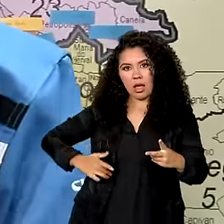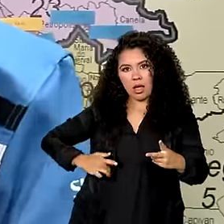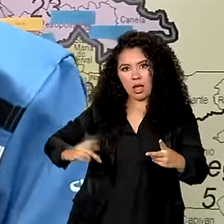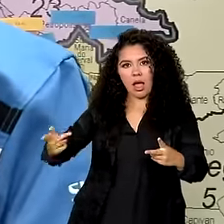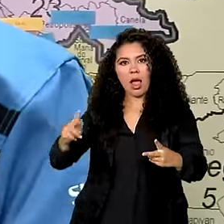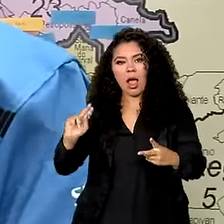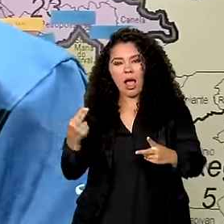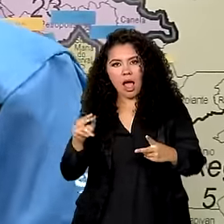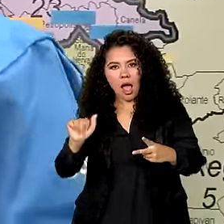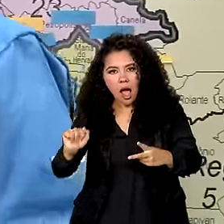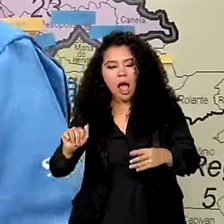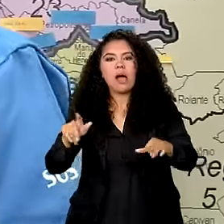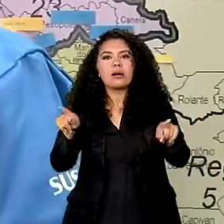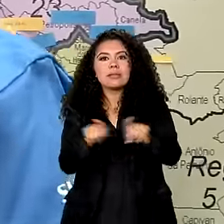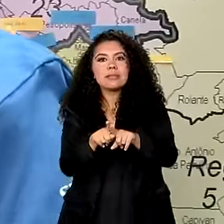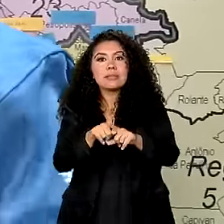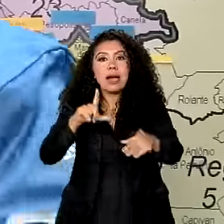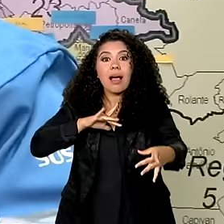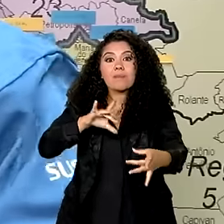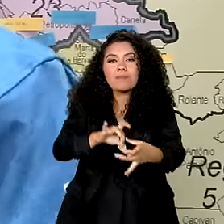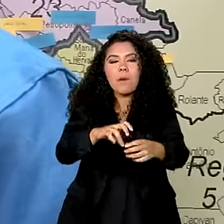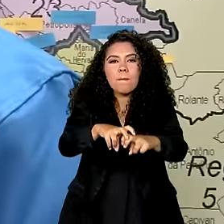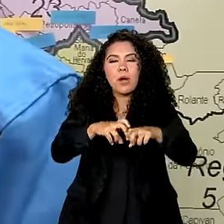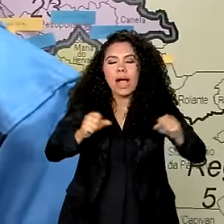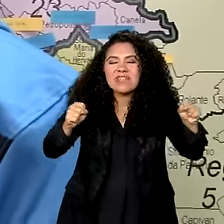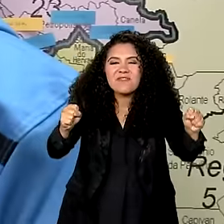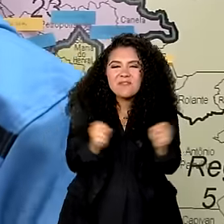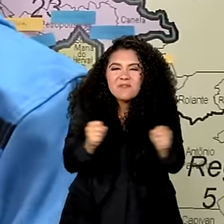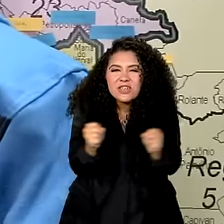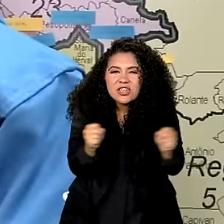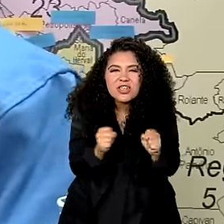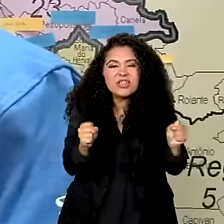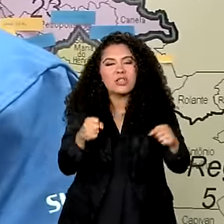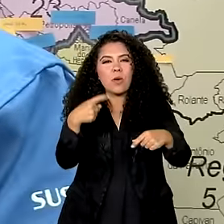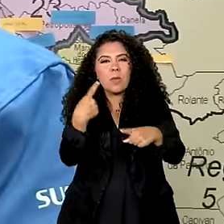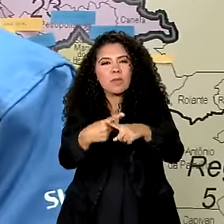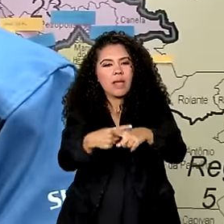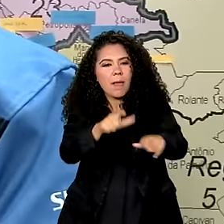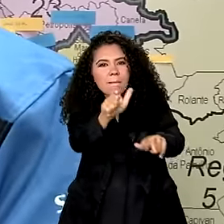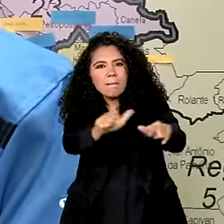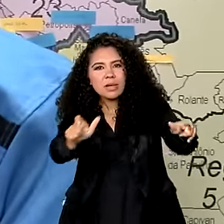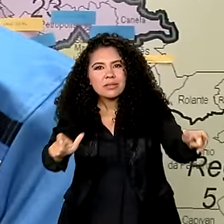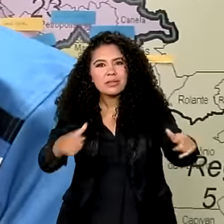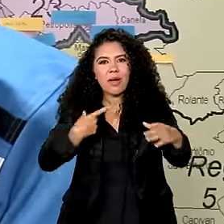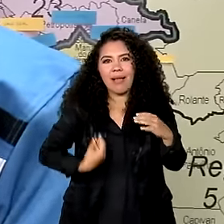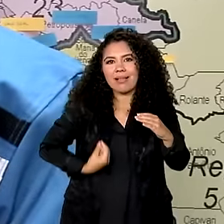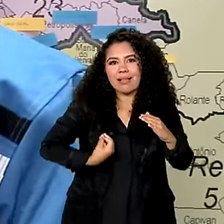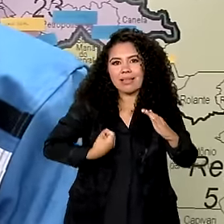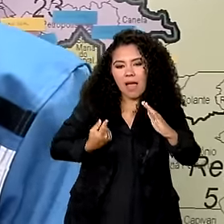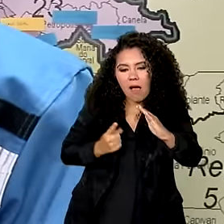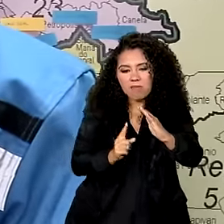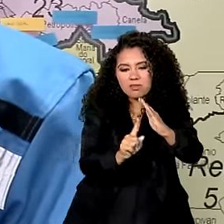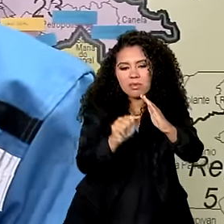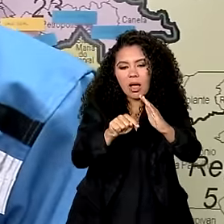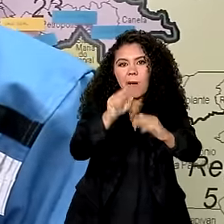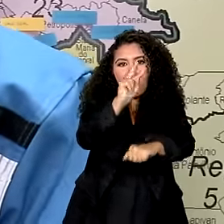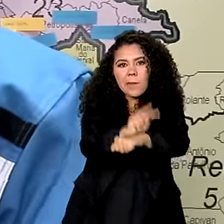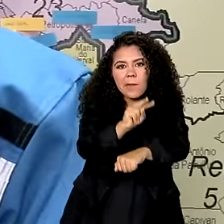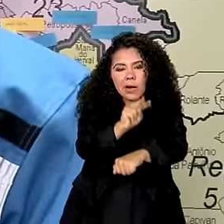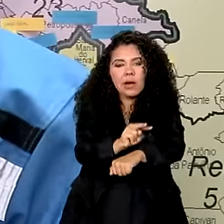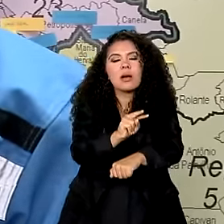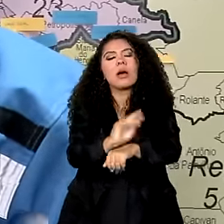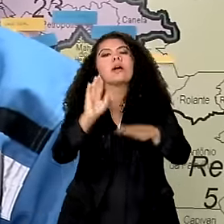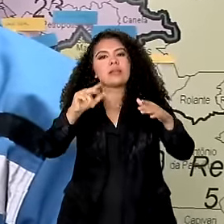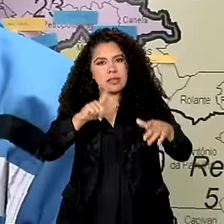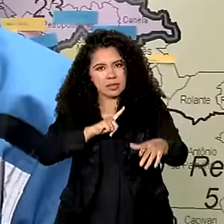doenças relacionadas ao frio, né? A concentração de pessoas, aquelas pessoas que estão em abrigo. Então, temos vacina